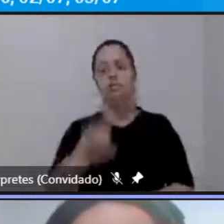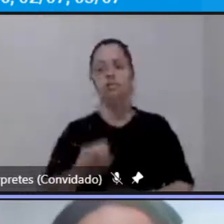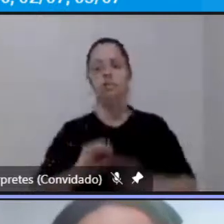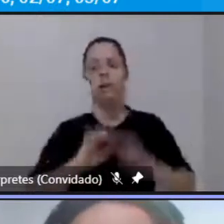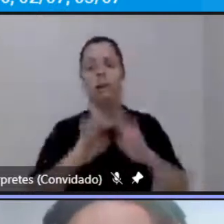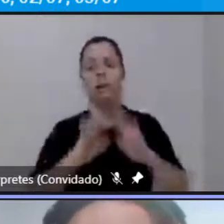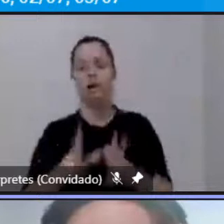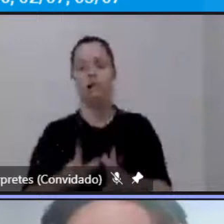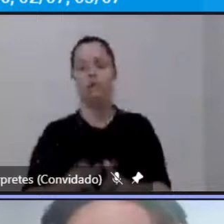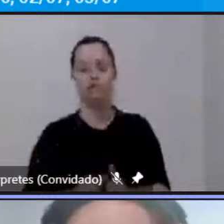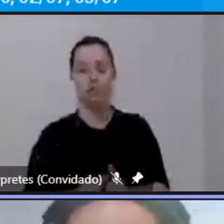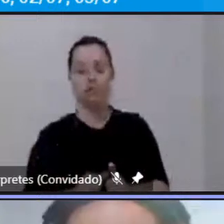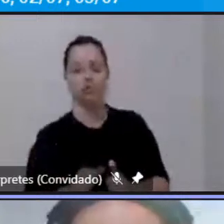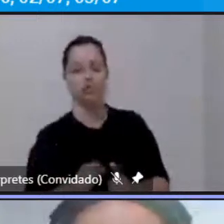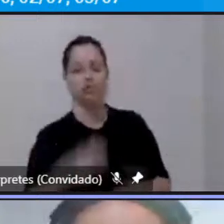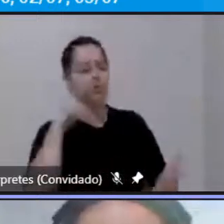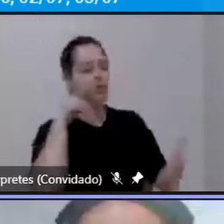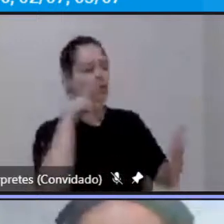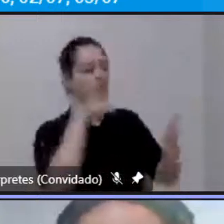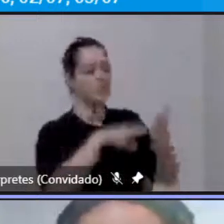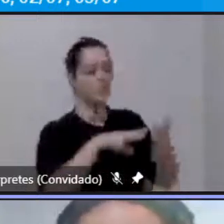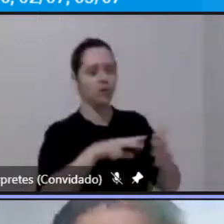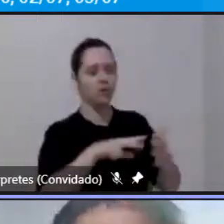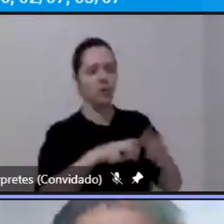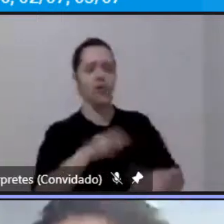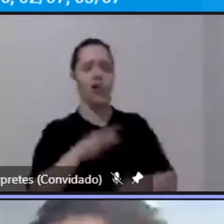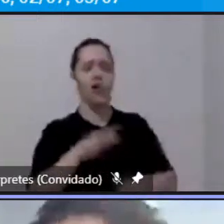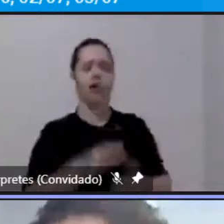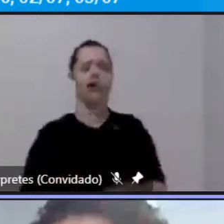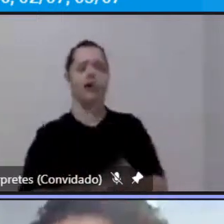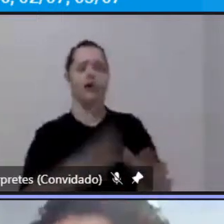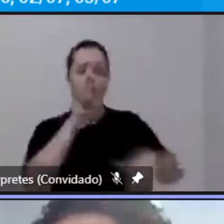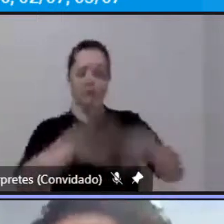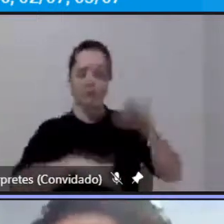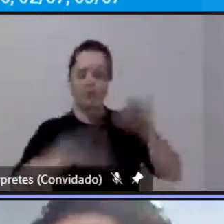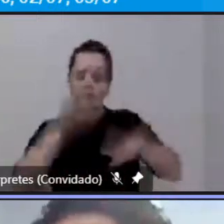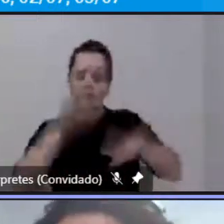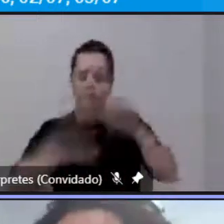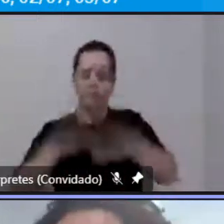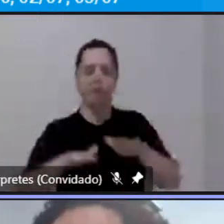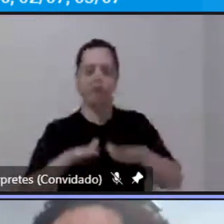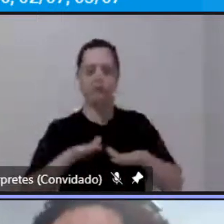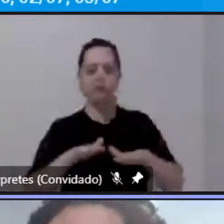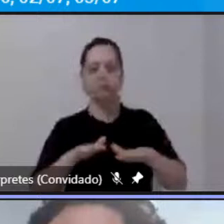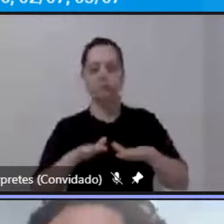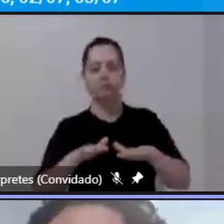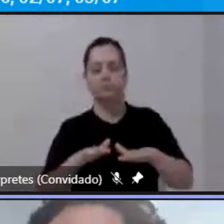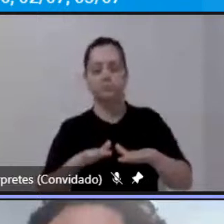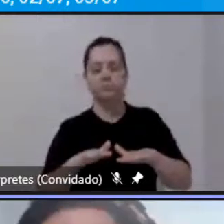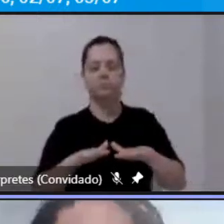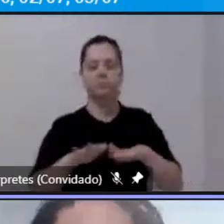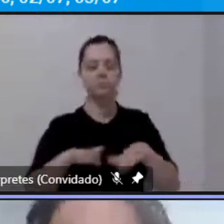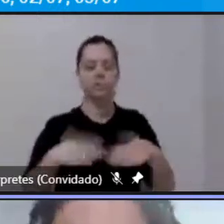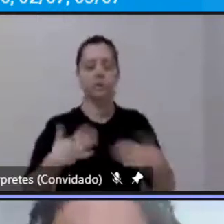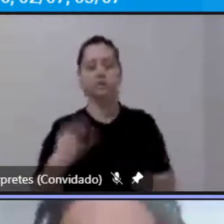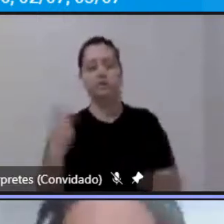focado em reduzir as desigualdades mas ele acaba